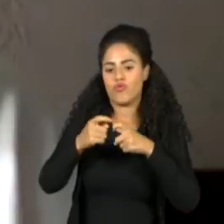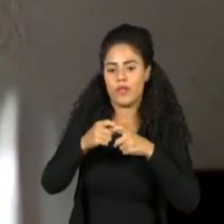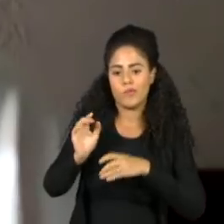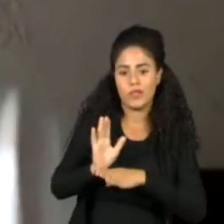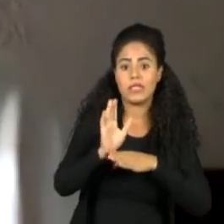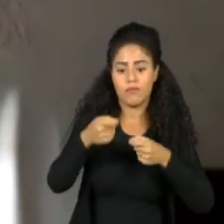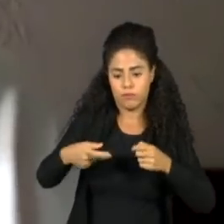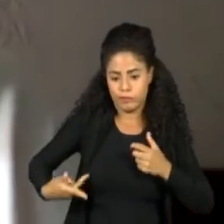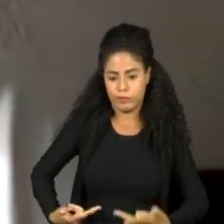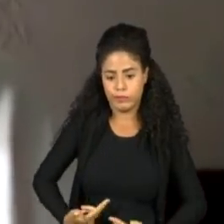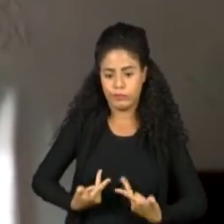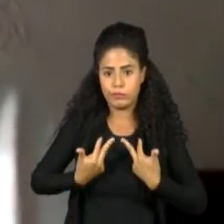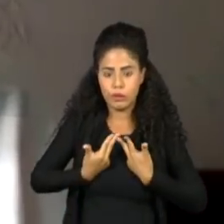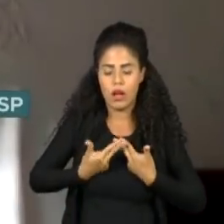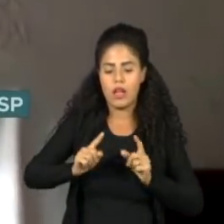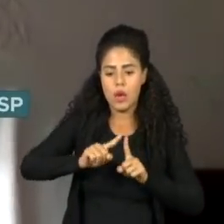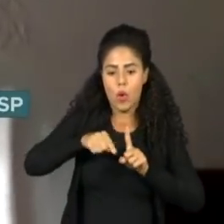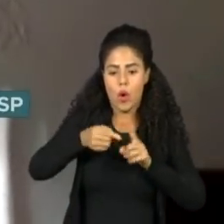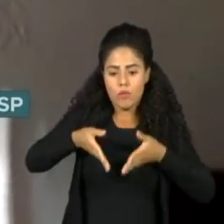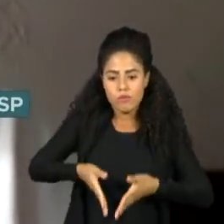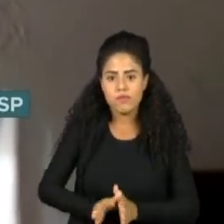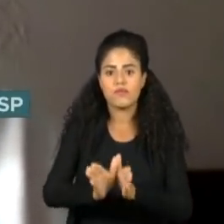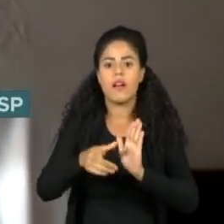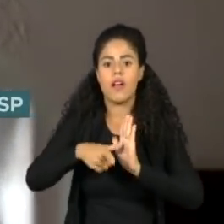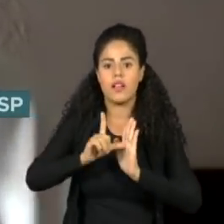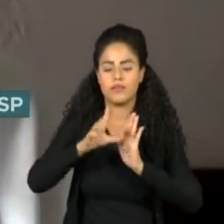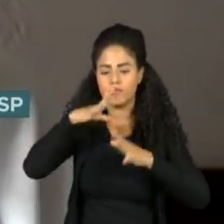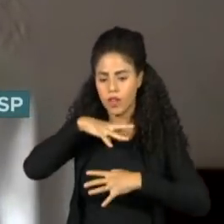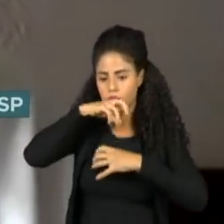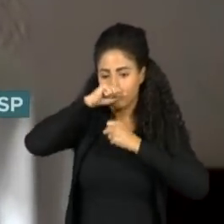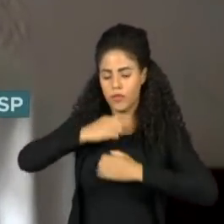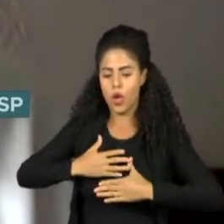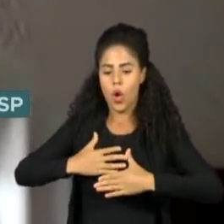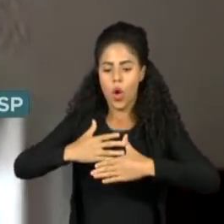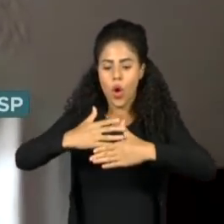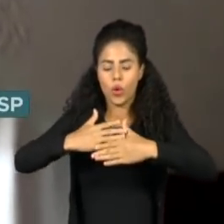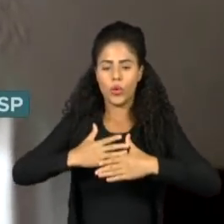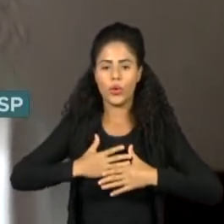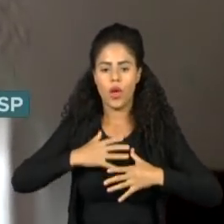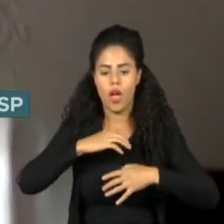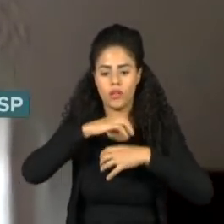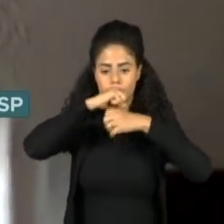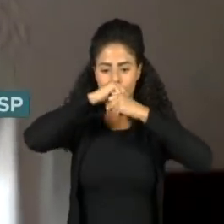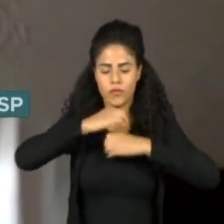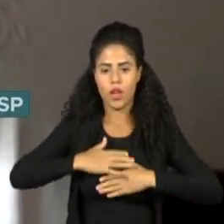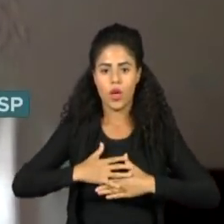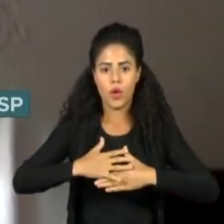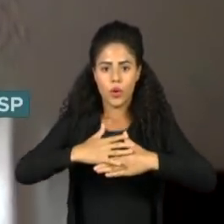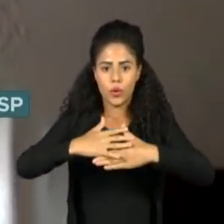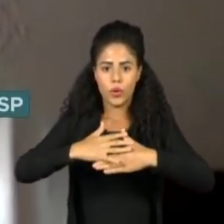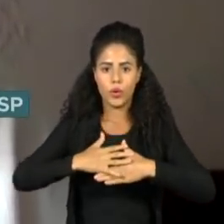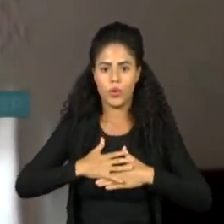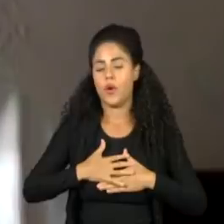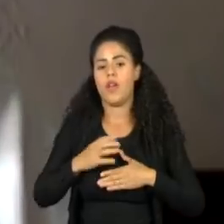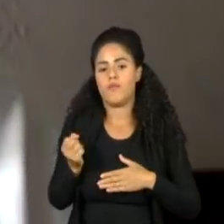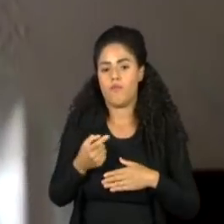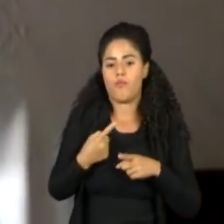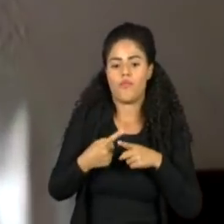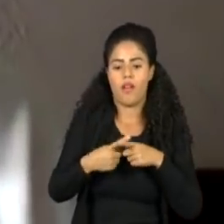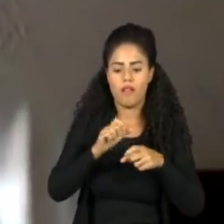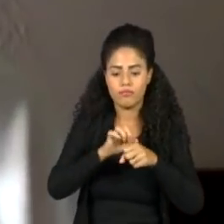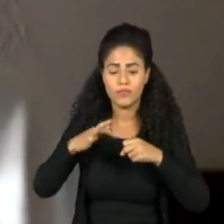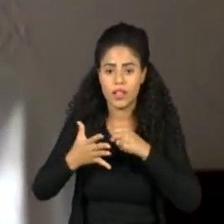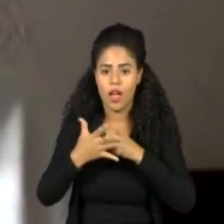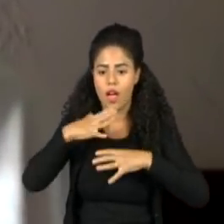Ela vai ter uma necessidade de oxigênio muito maior do que ela sem a doença. Esse